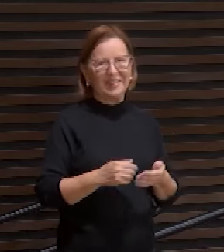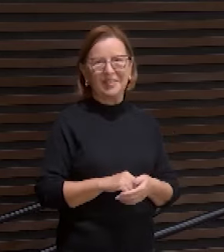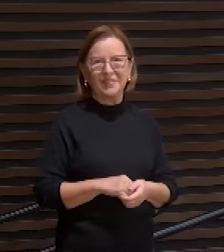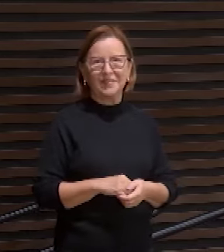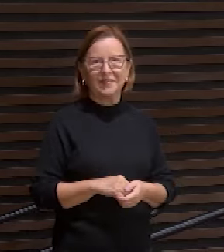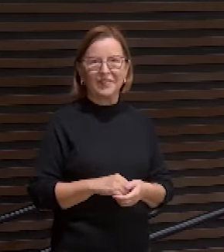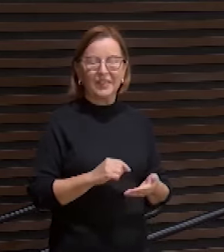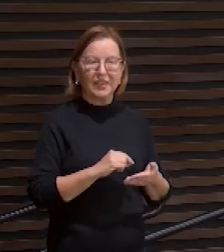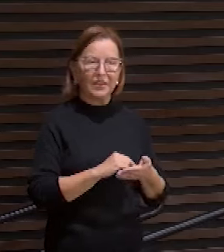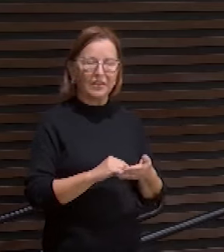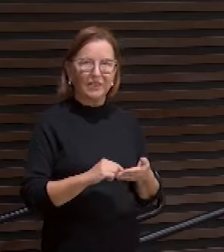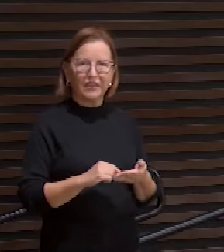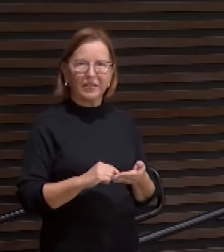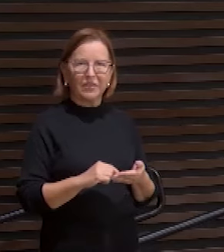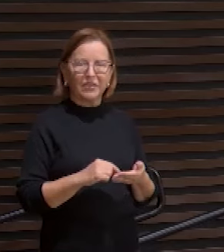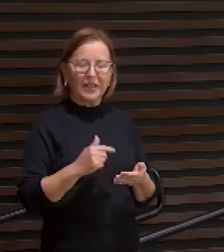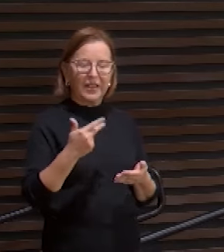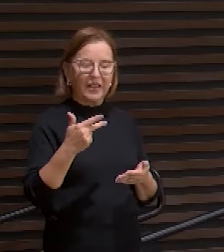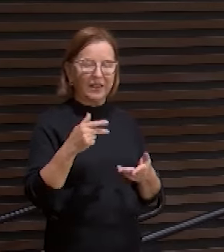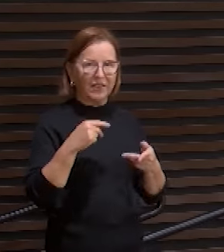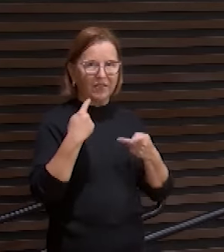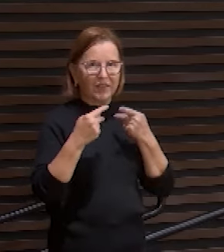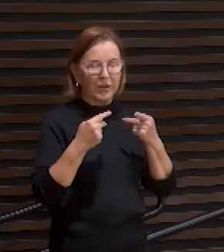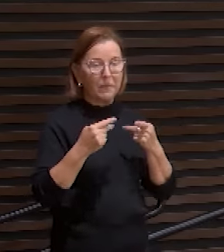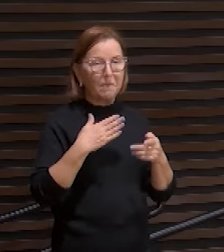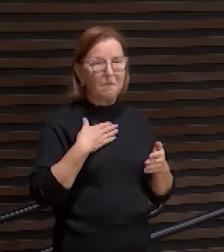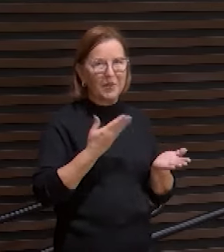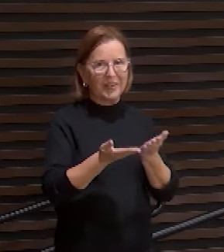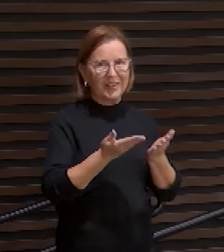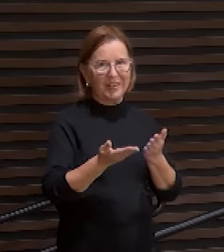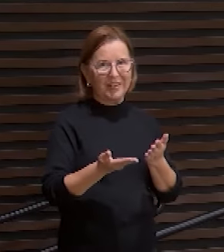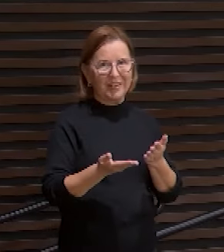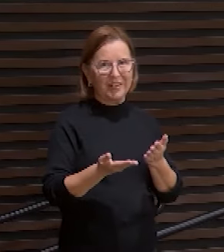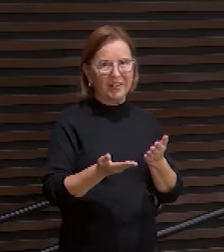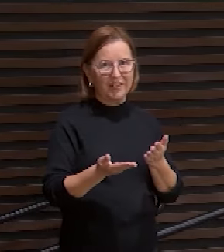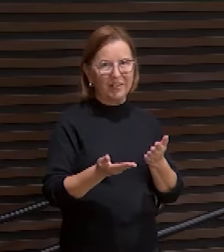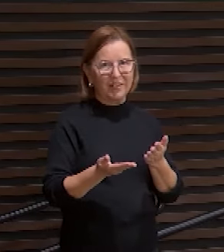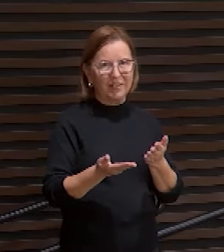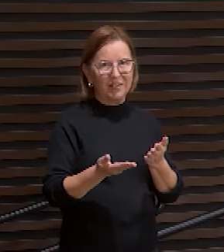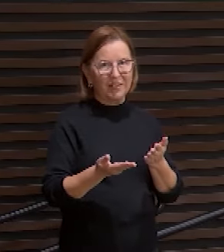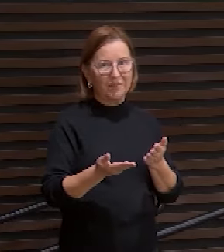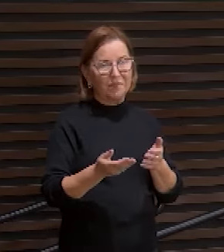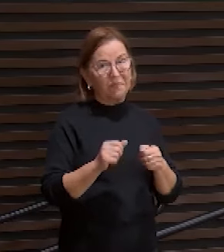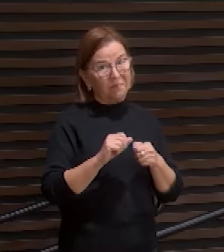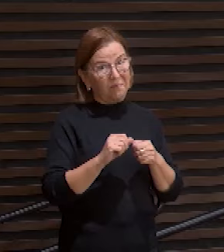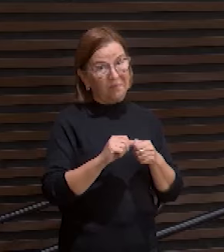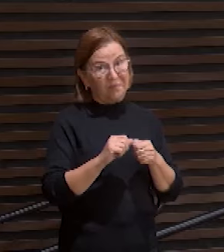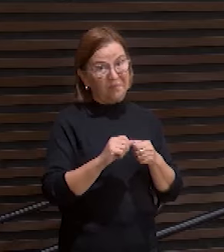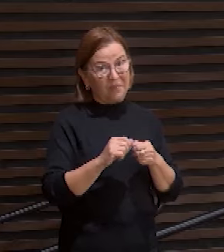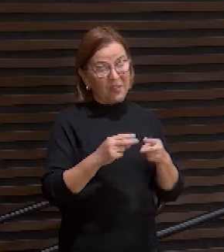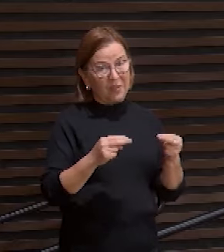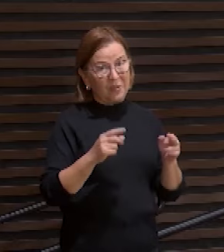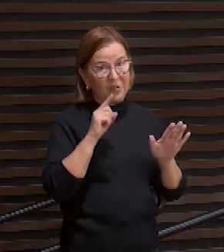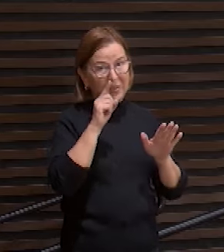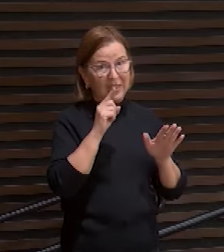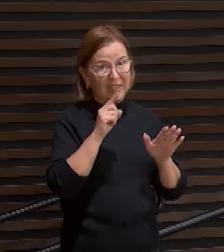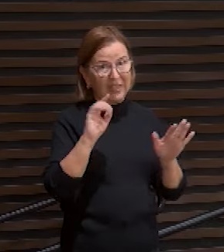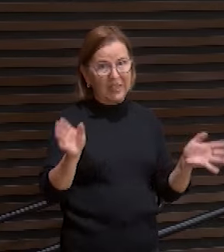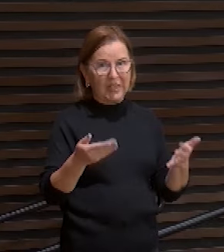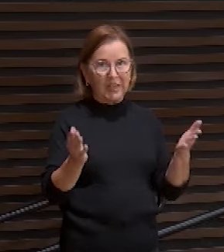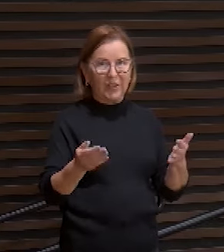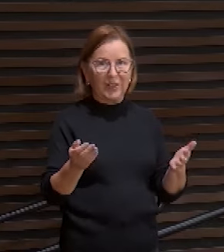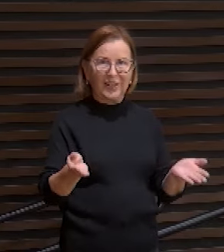E o versículo 13 diz assim, Eis que o meu servo procederá com prudência, será exaltado e elevado